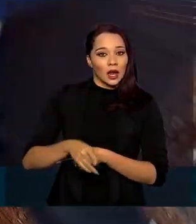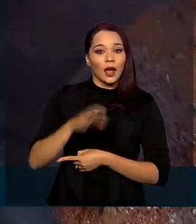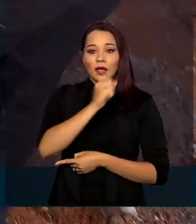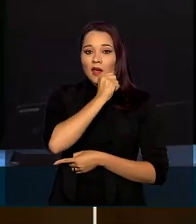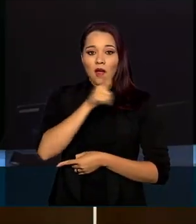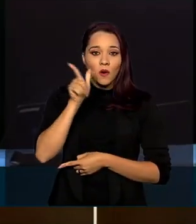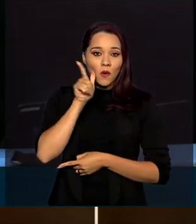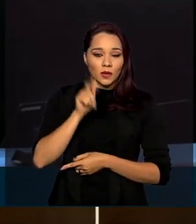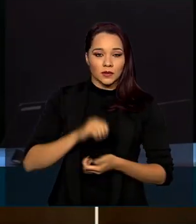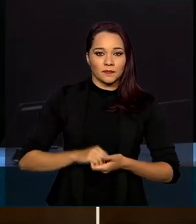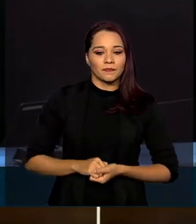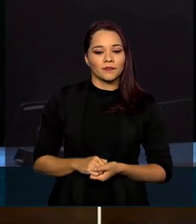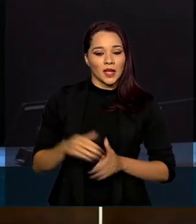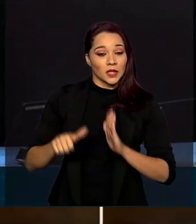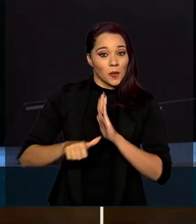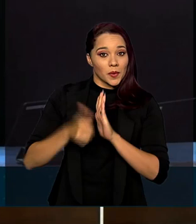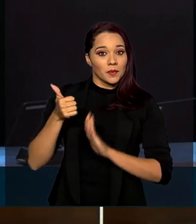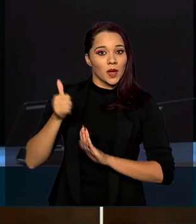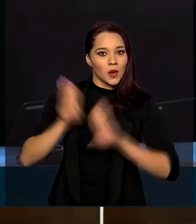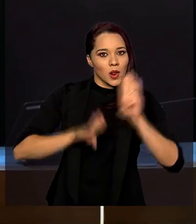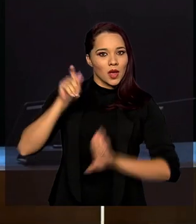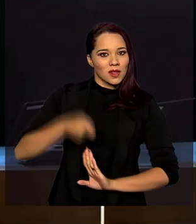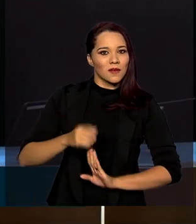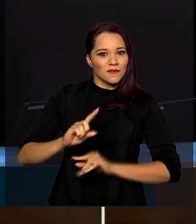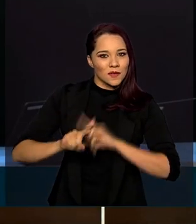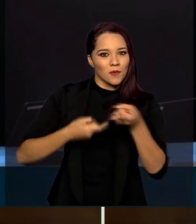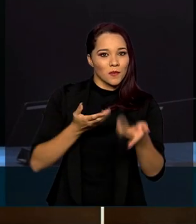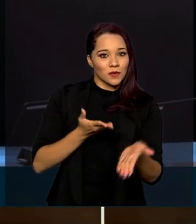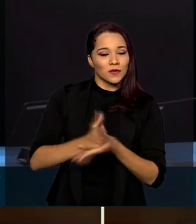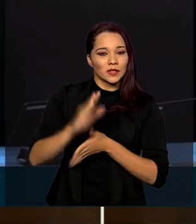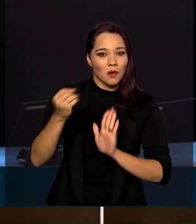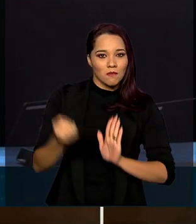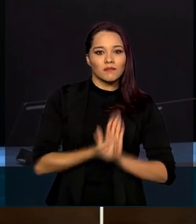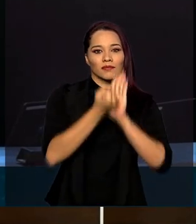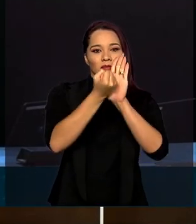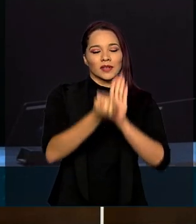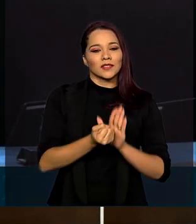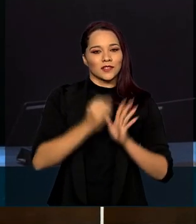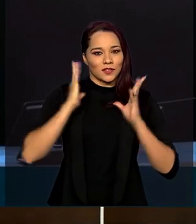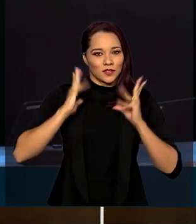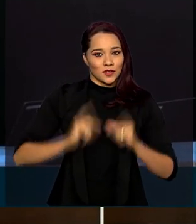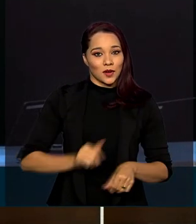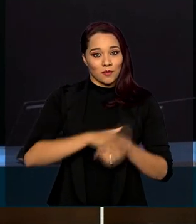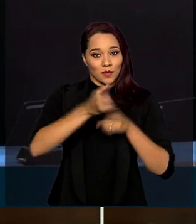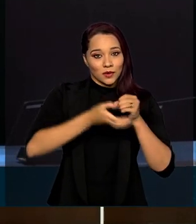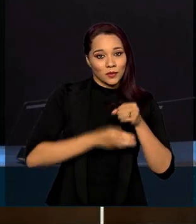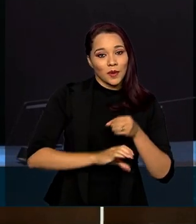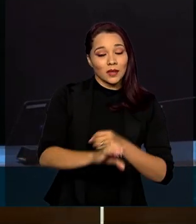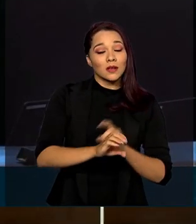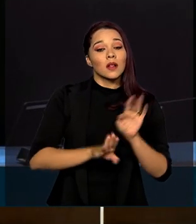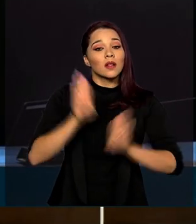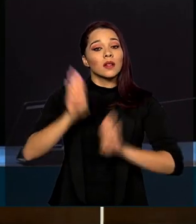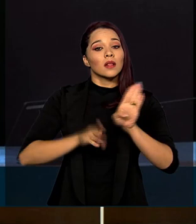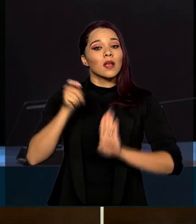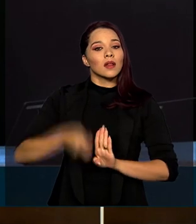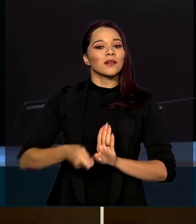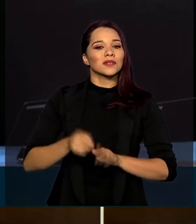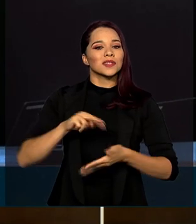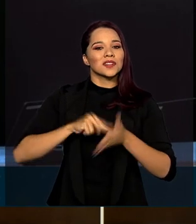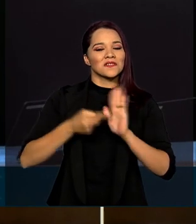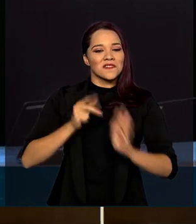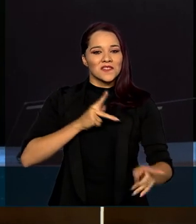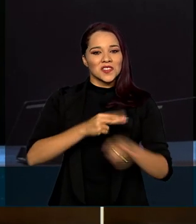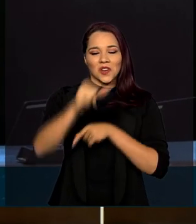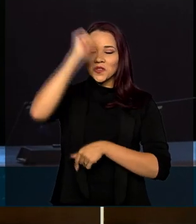Alagoas. Esse é o primeiro leilão após a aprovação do marco legal de saneamento básico. Um leilão que significa a vitória do